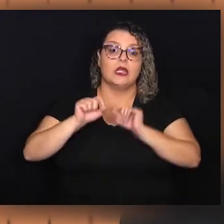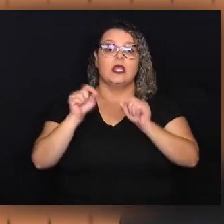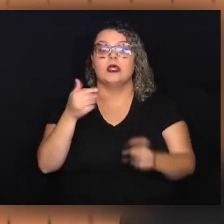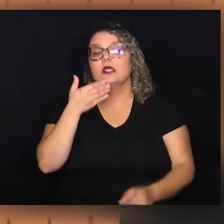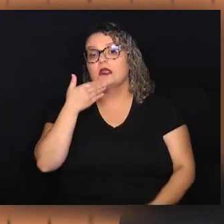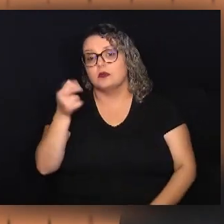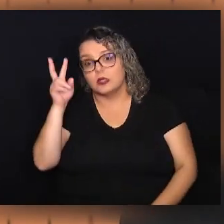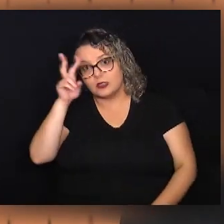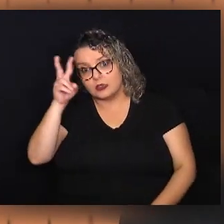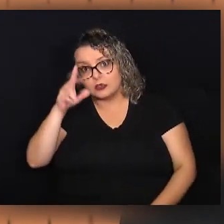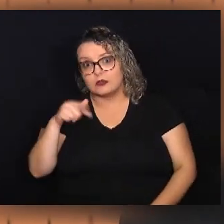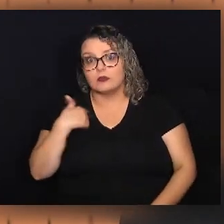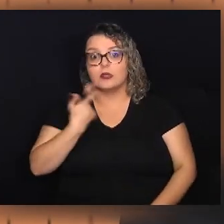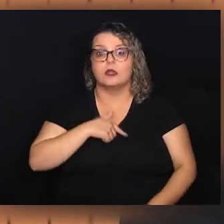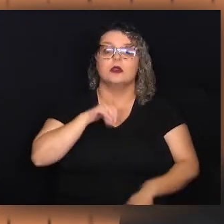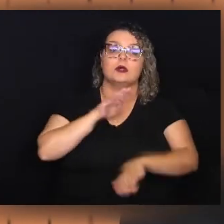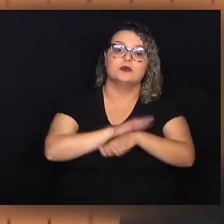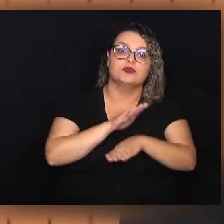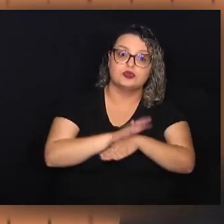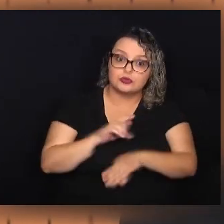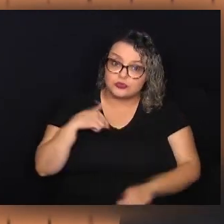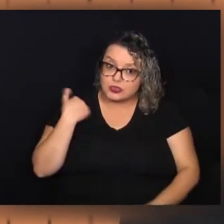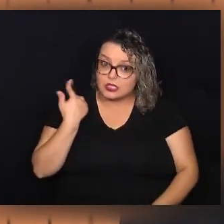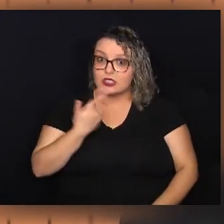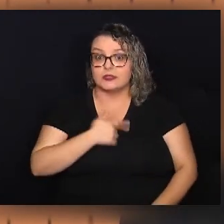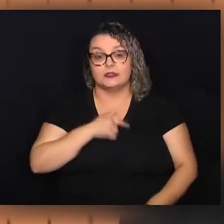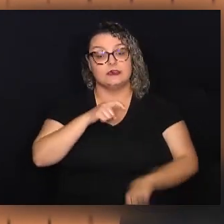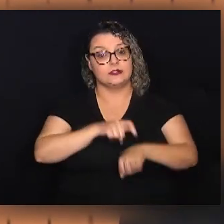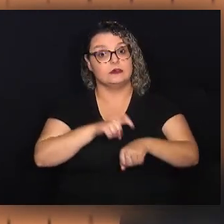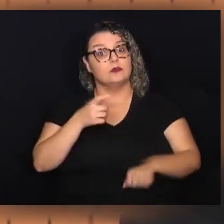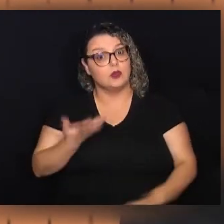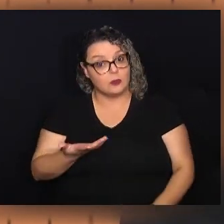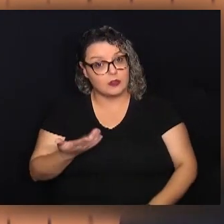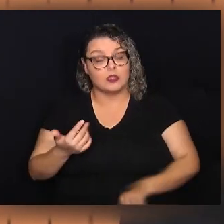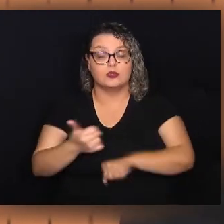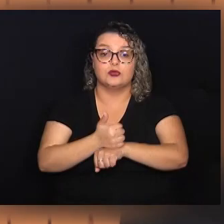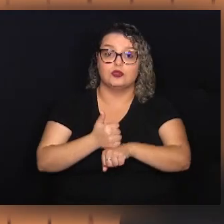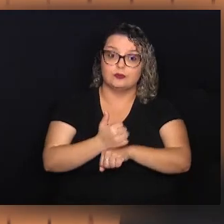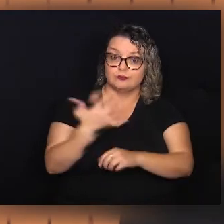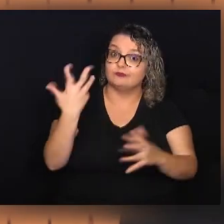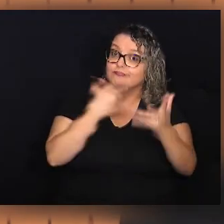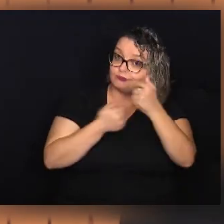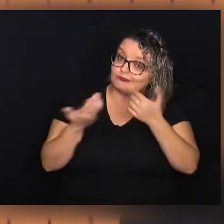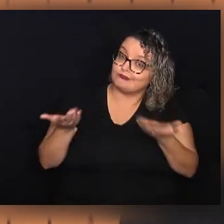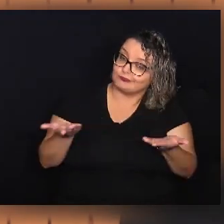E quem melhor para lembrar a gente, ajudar a gente nesse momento? Um profissional de beleza.